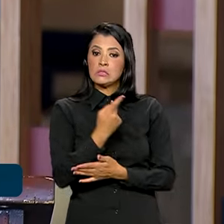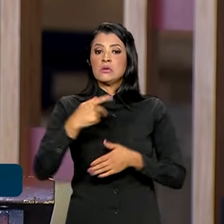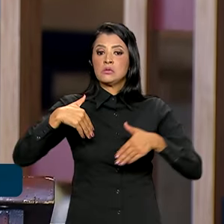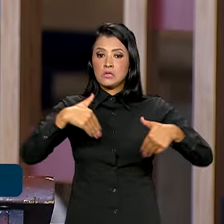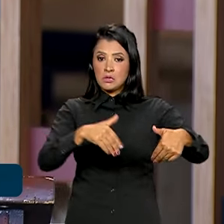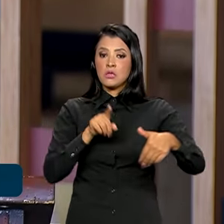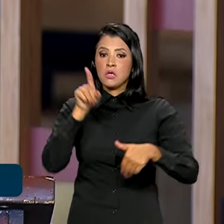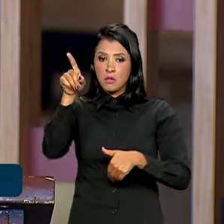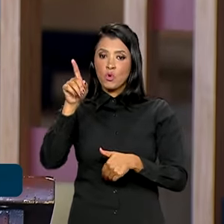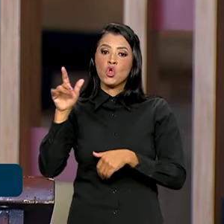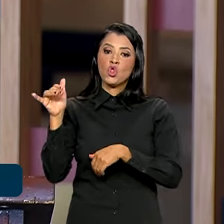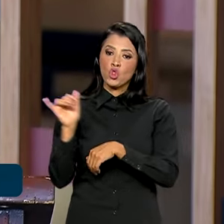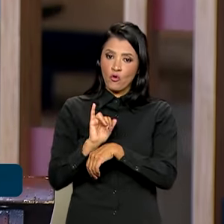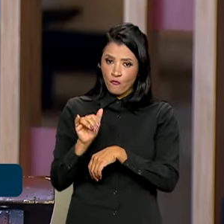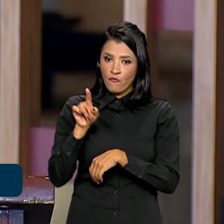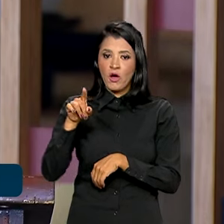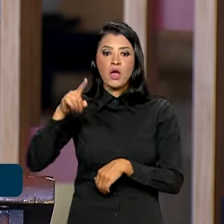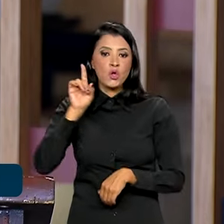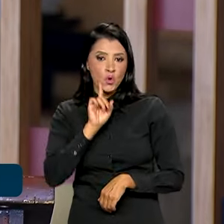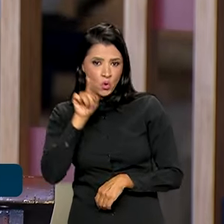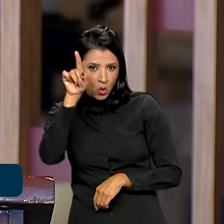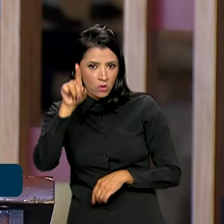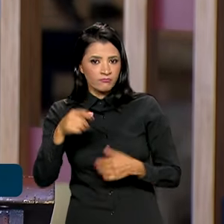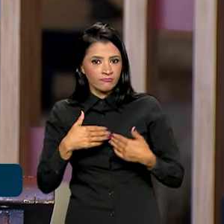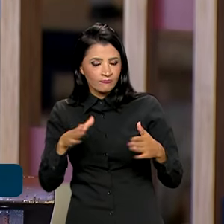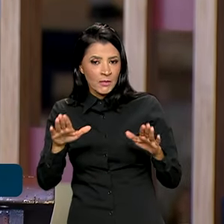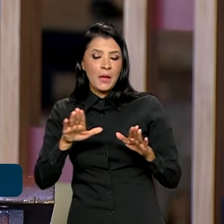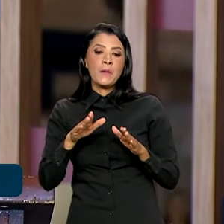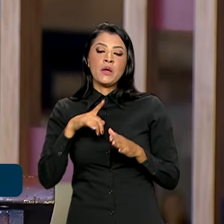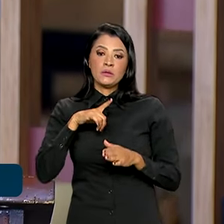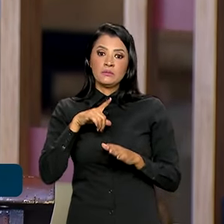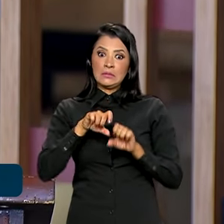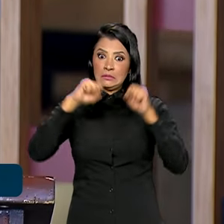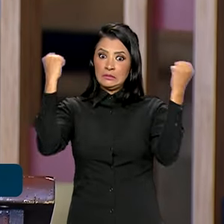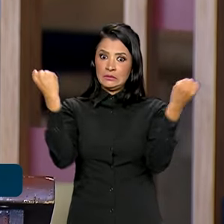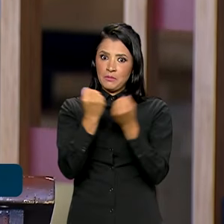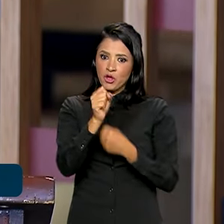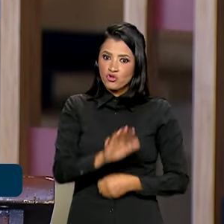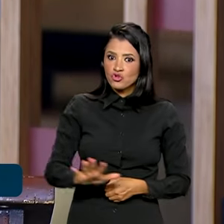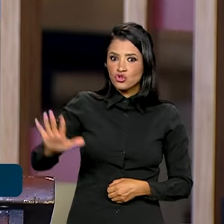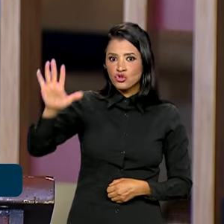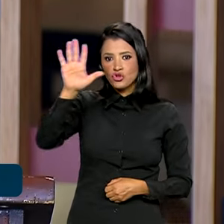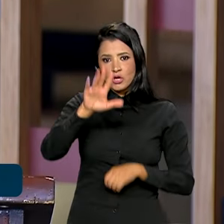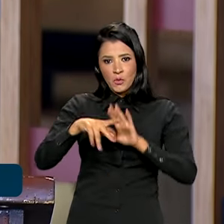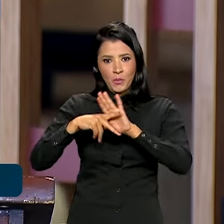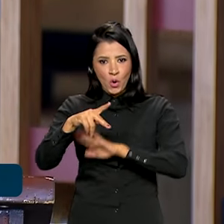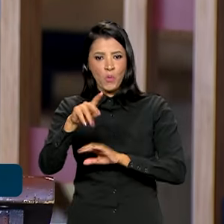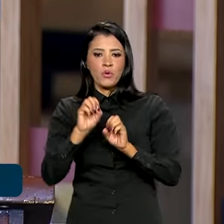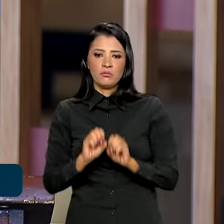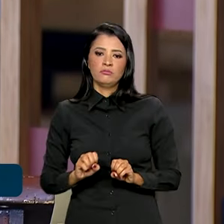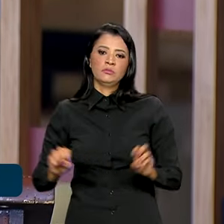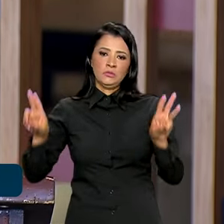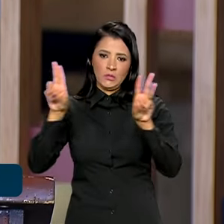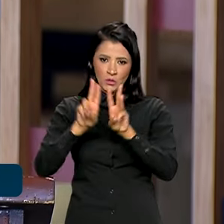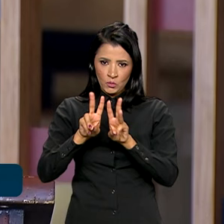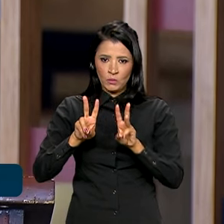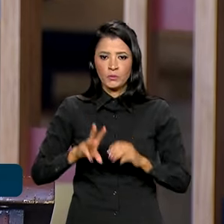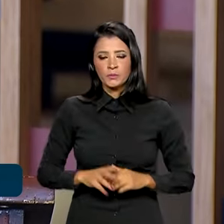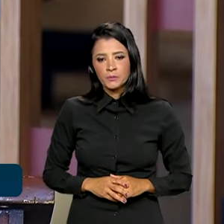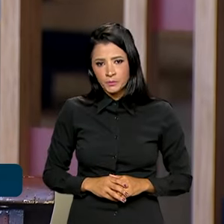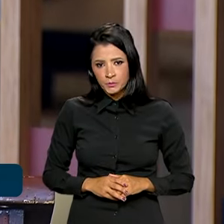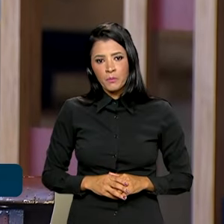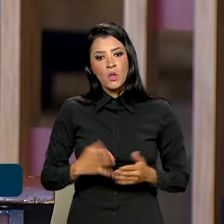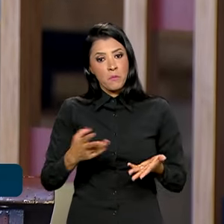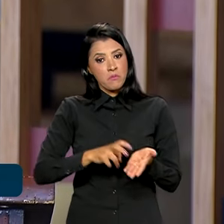Iorque, à margem da abertura da Assembleia Geral das Nações Unidas. Depois dessa reunião, pela manhã,